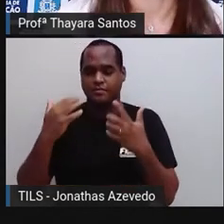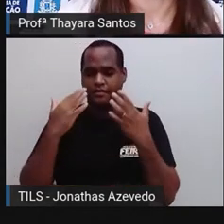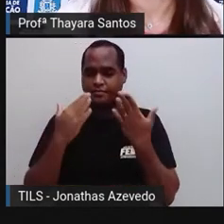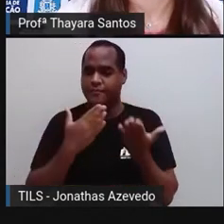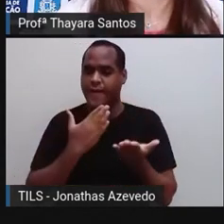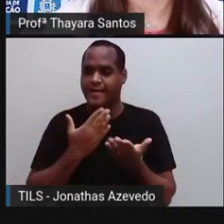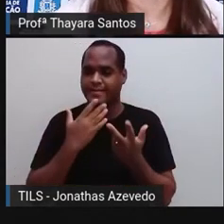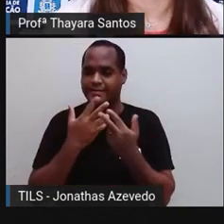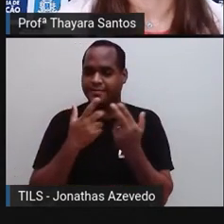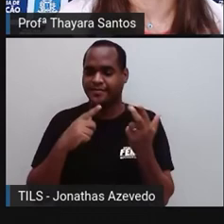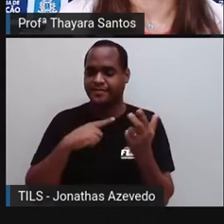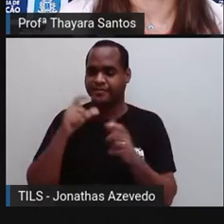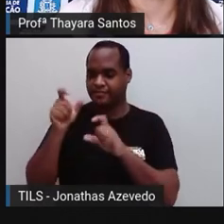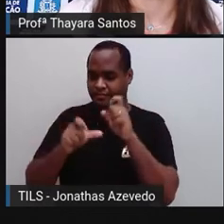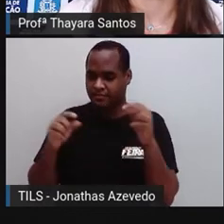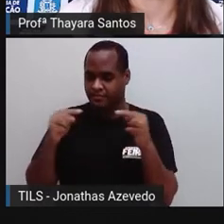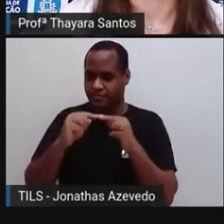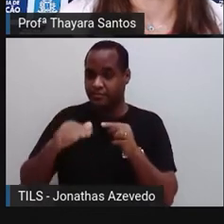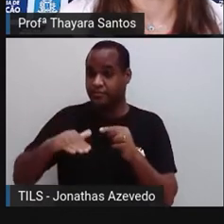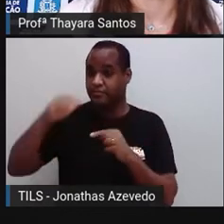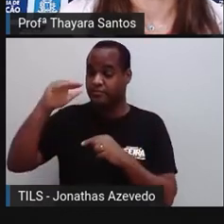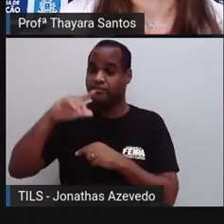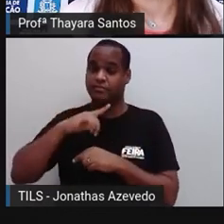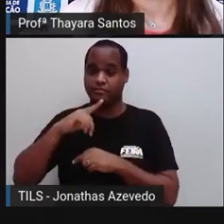conhecido por isso, por ser o hormônio do crescimento.